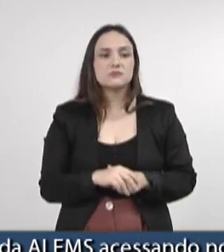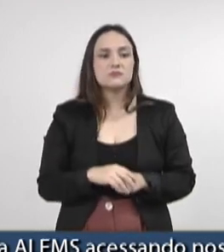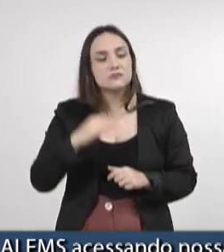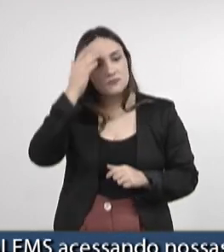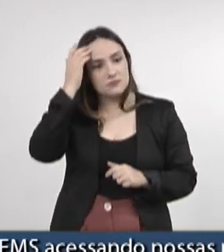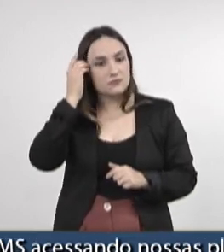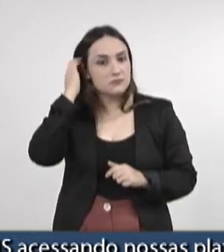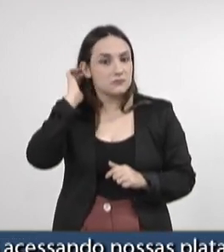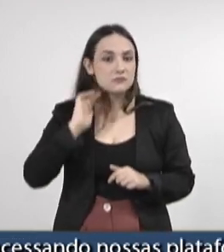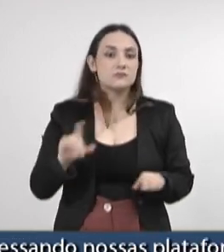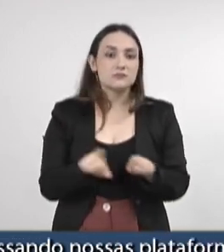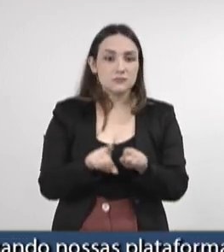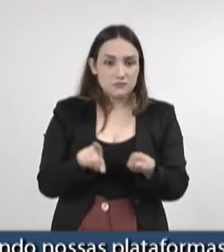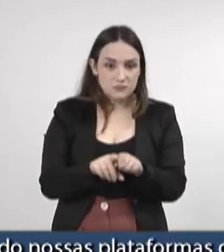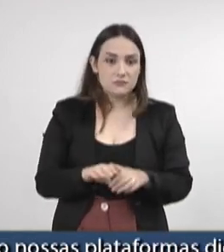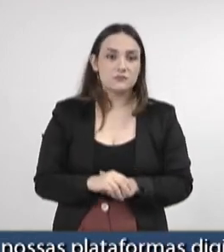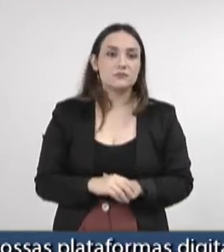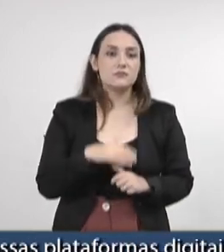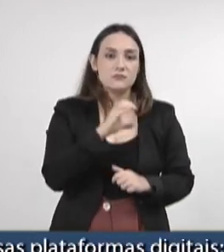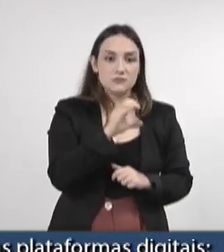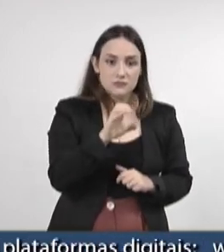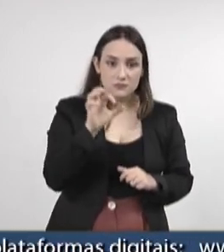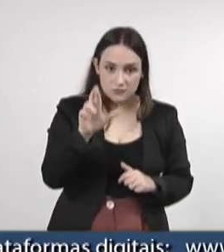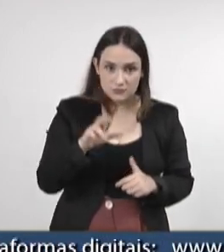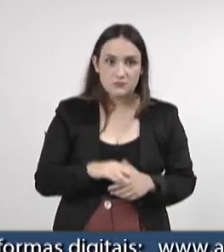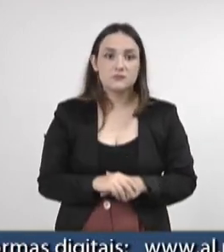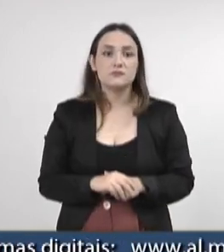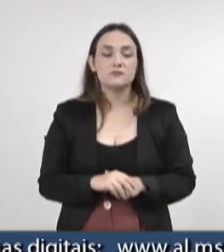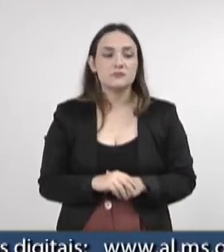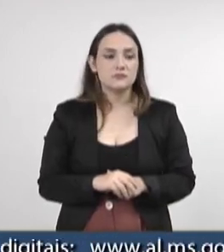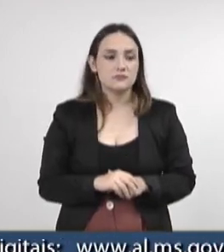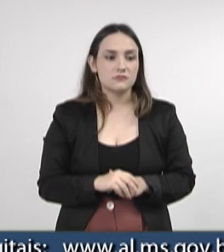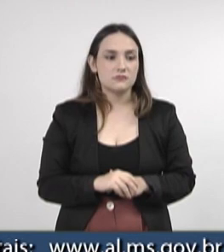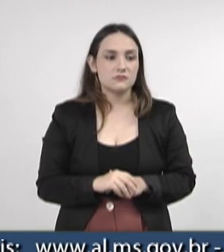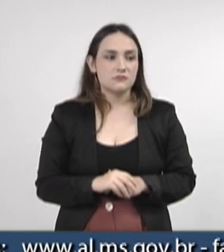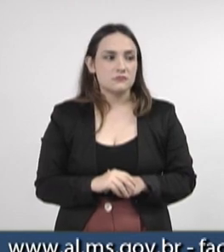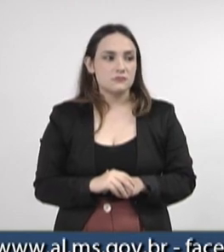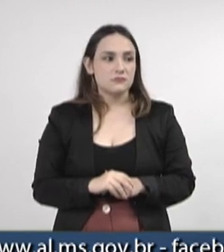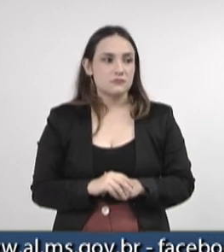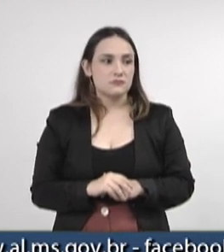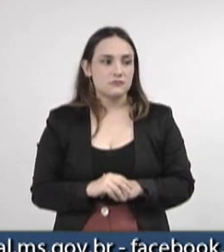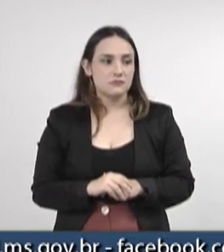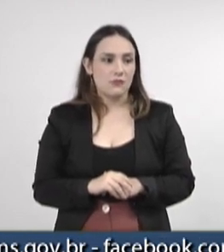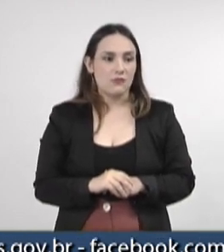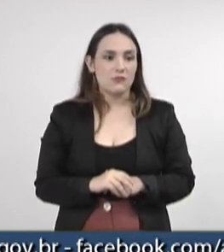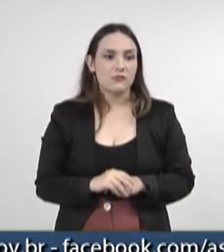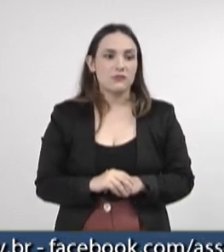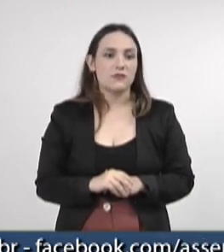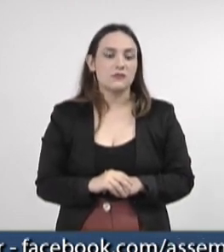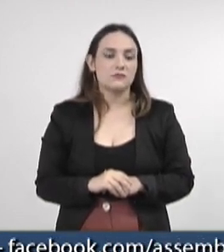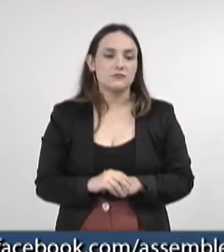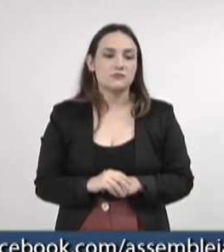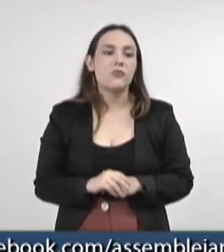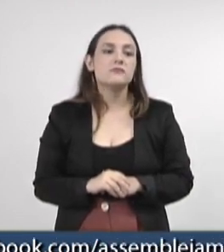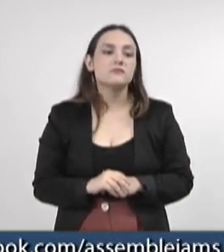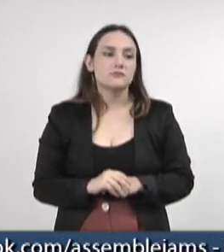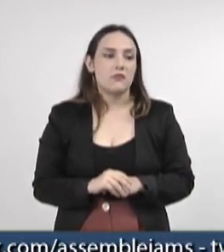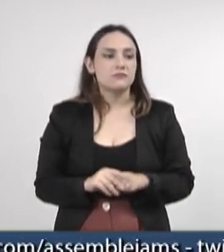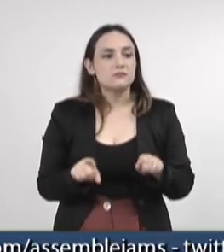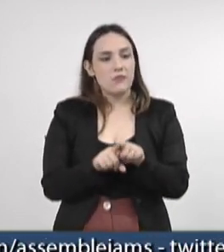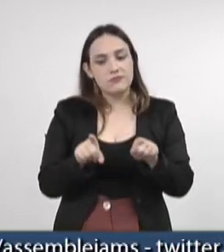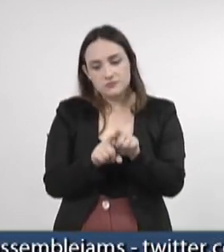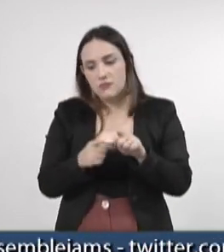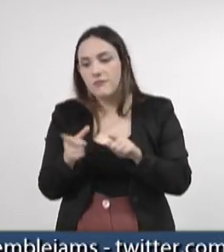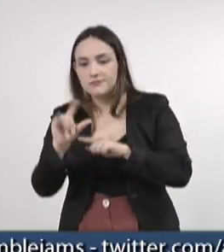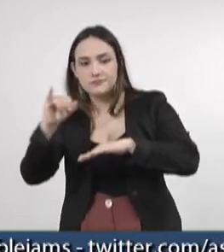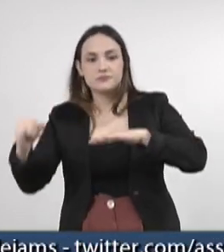CCR e também outras instituições que entraram